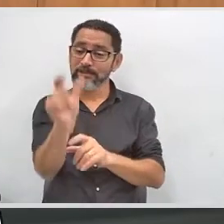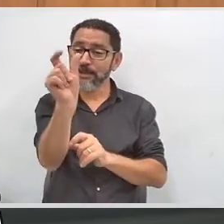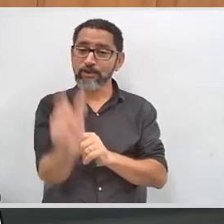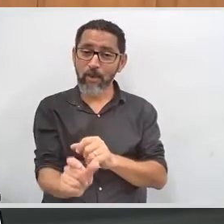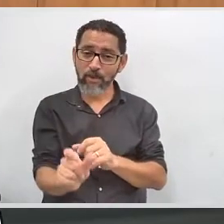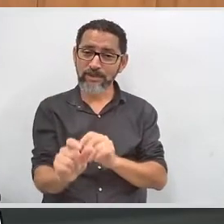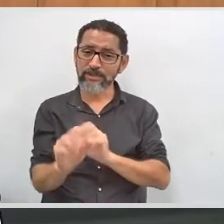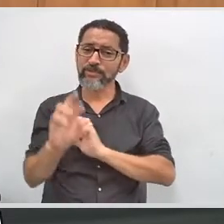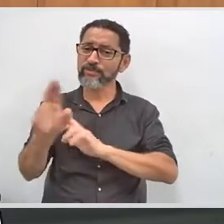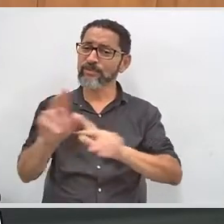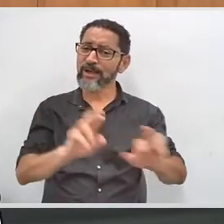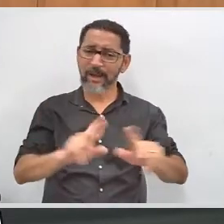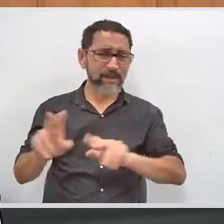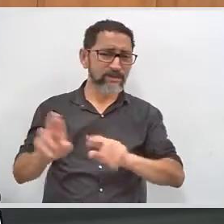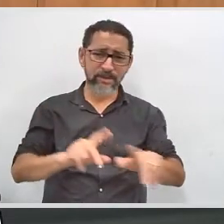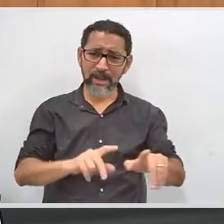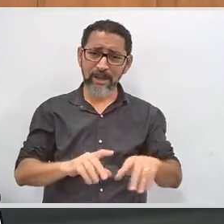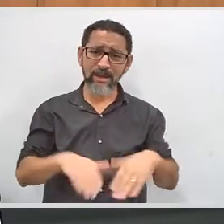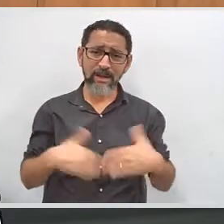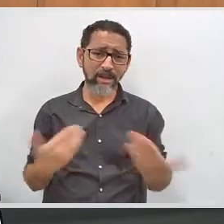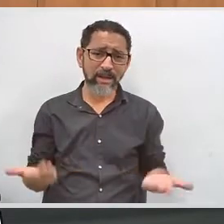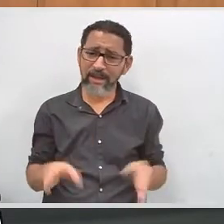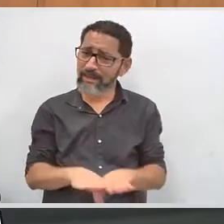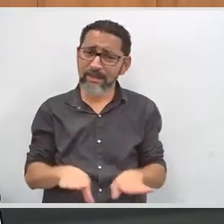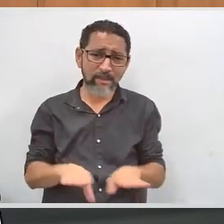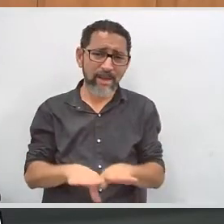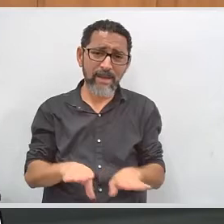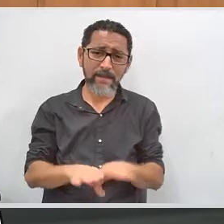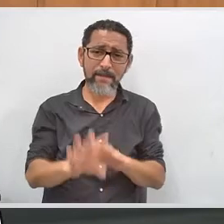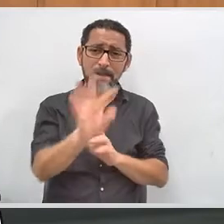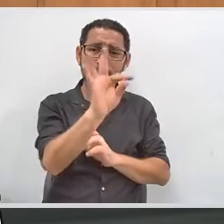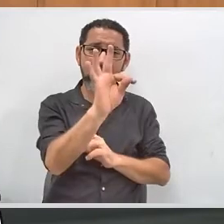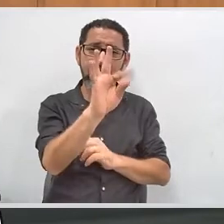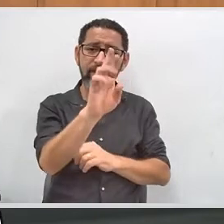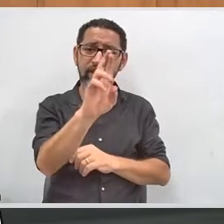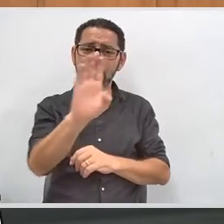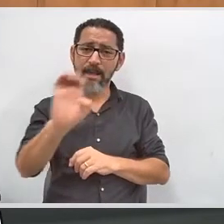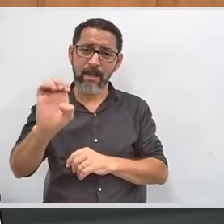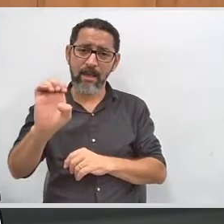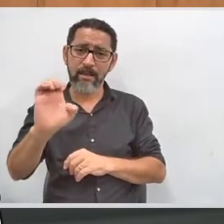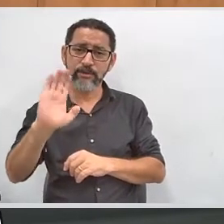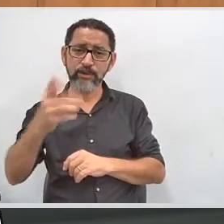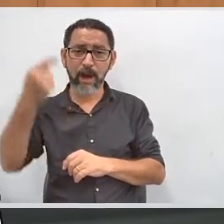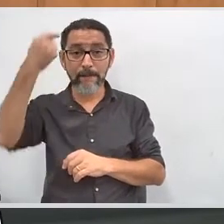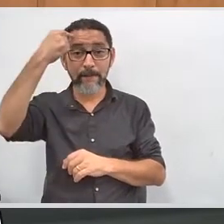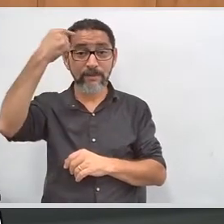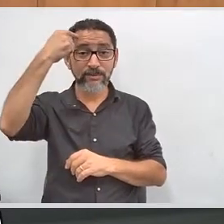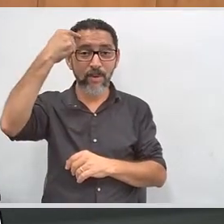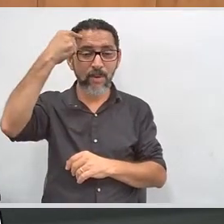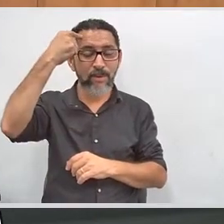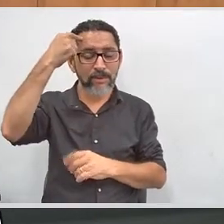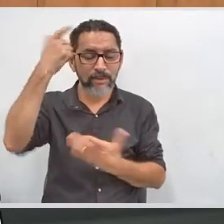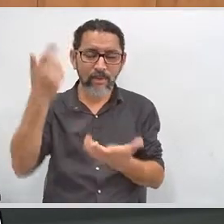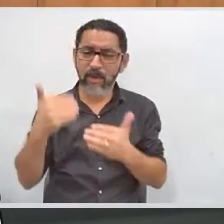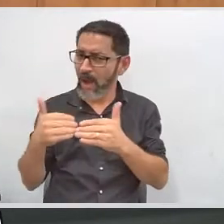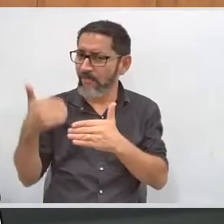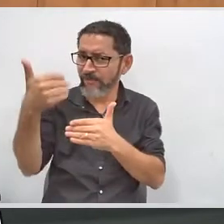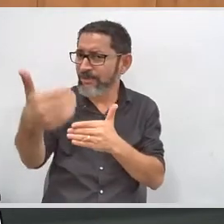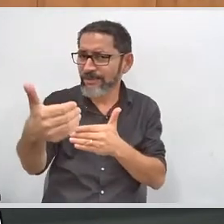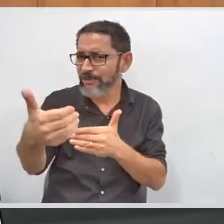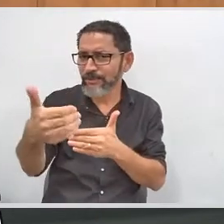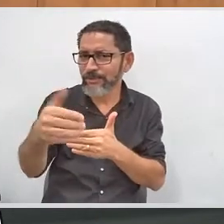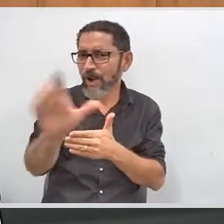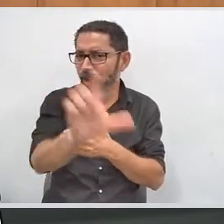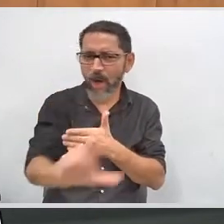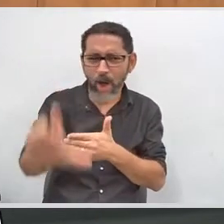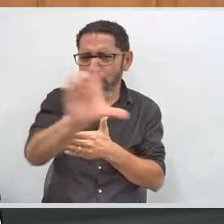sujeitos são múltiplos. Então, o que o TRE pensou nessa logística, eu já acho que é muito avanço, e acho que a gente,